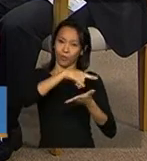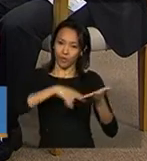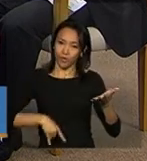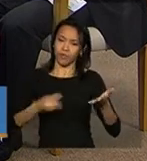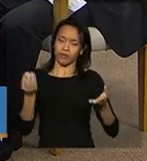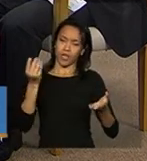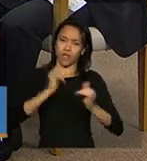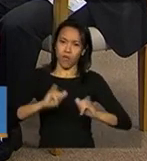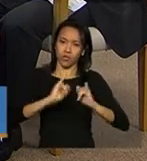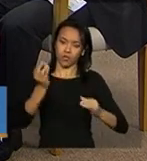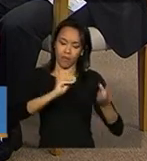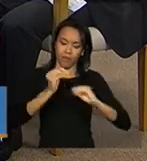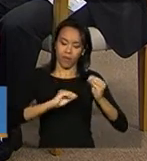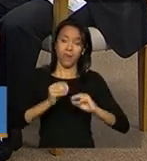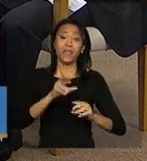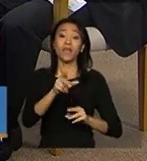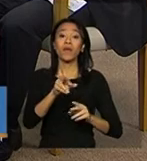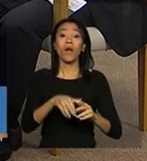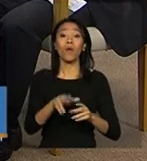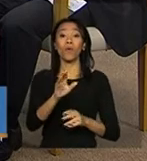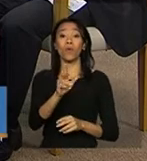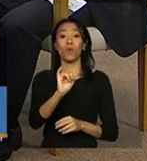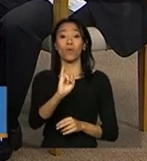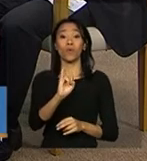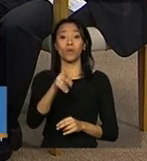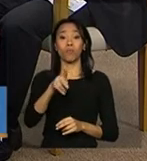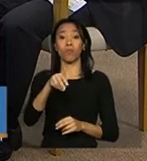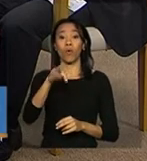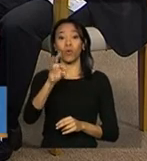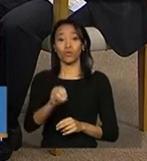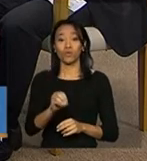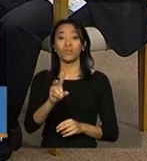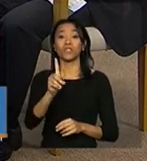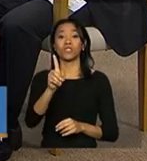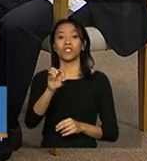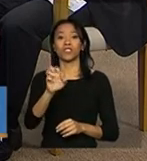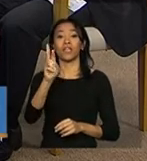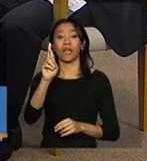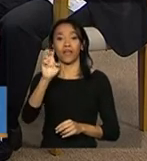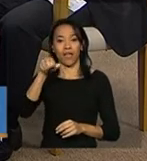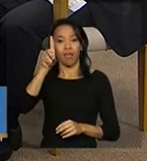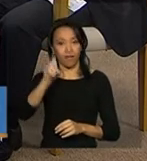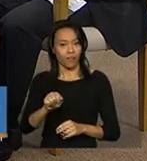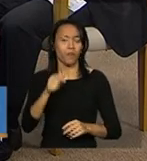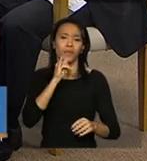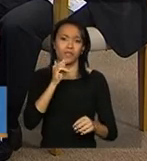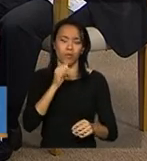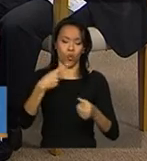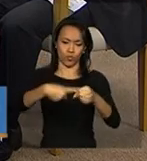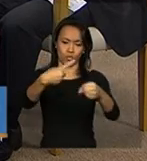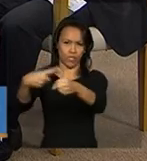do Imposto de Renda. O município, a qualquer momento, percebeu que ele prestou uma informação equivocada, ele pode